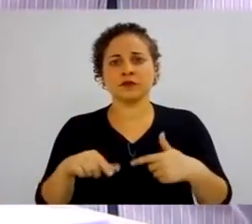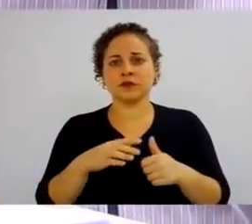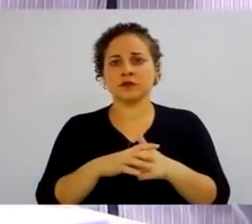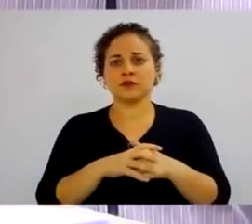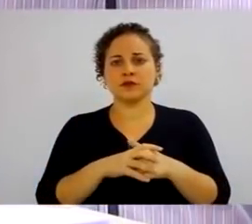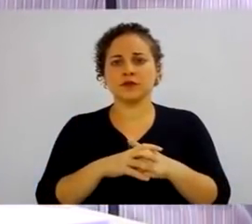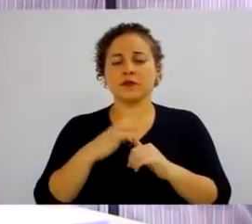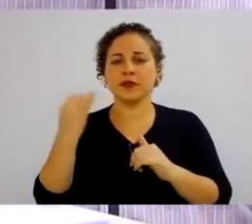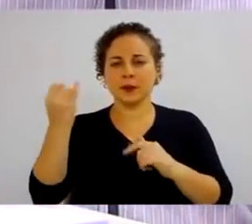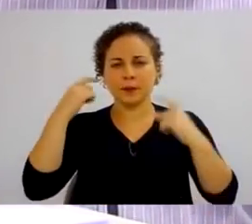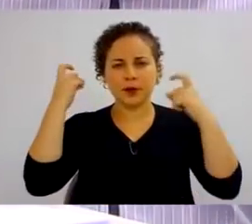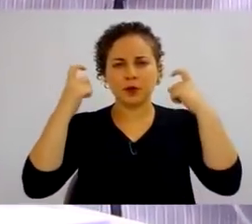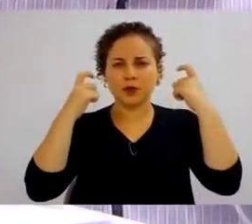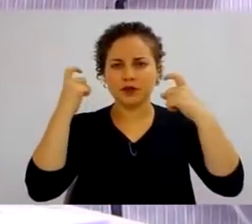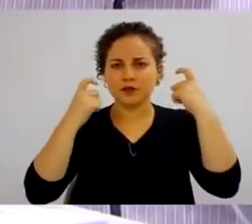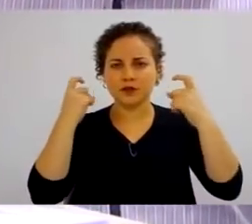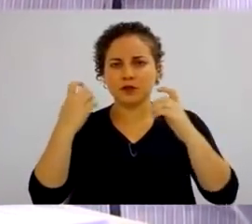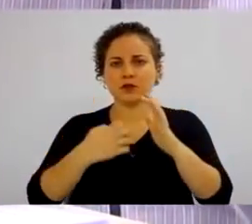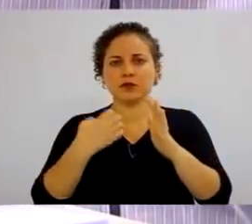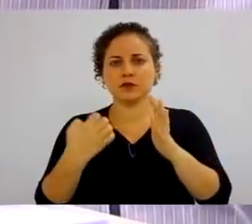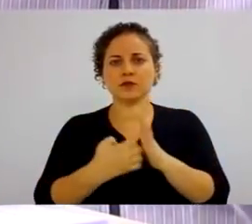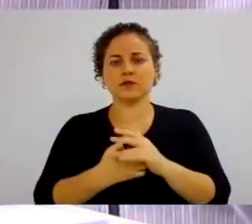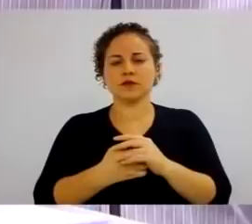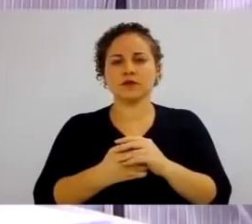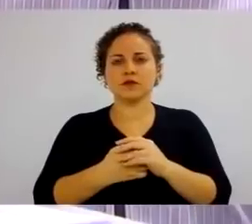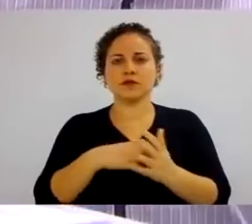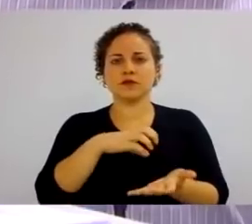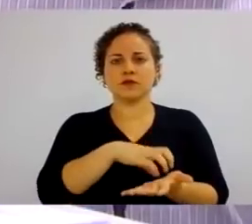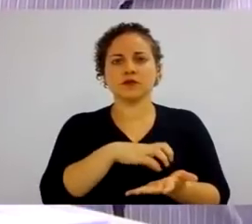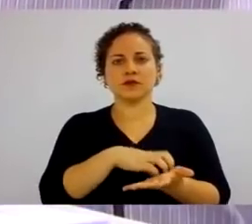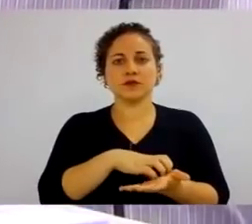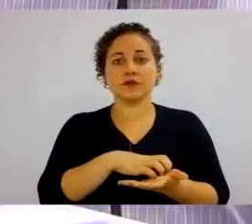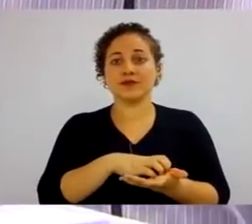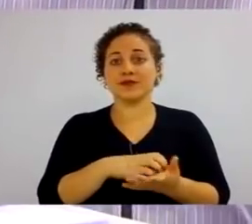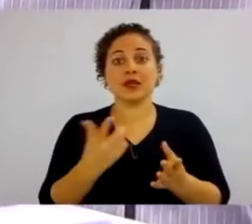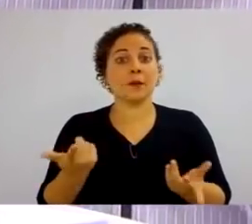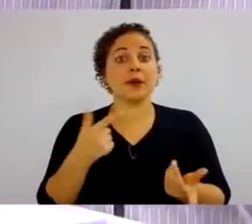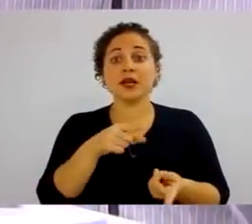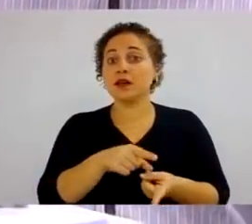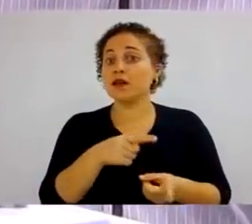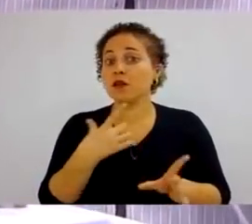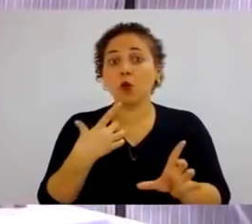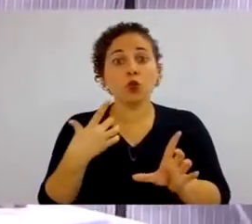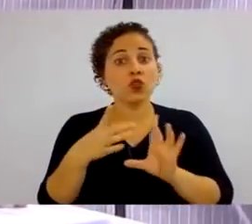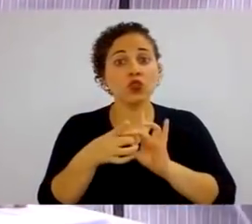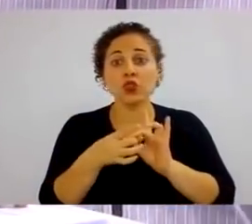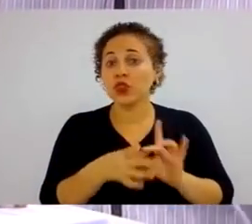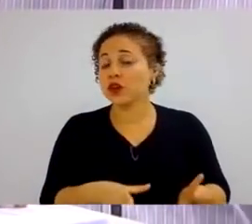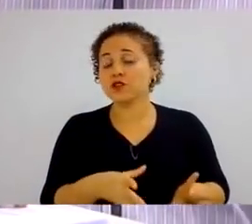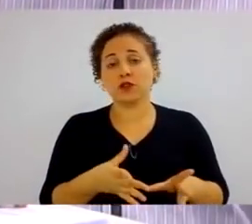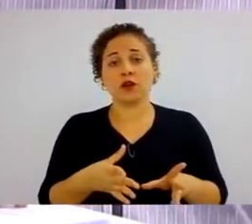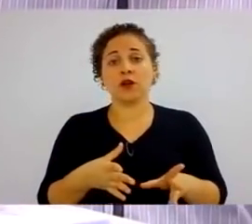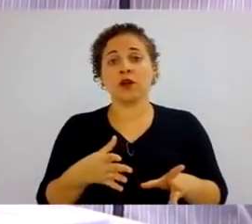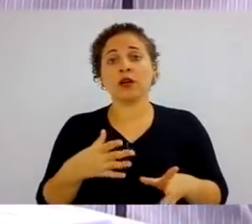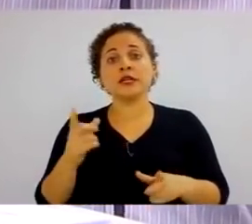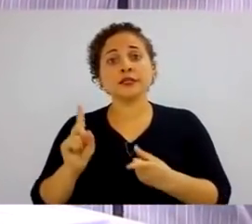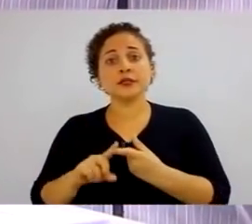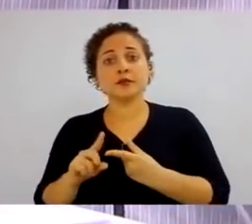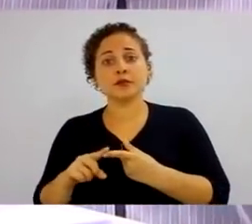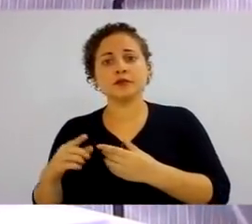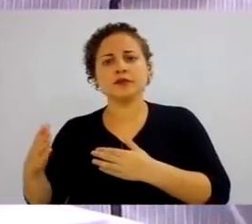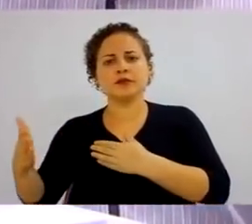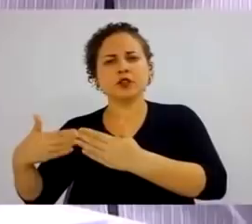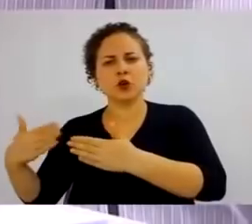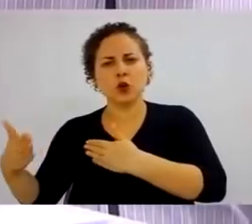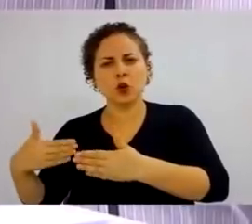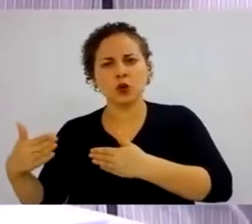preocupação da empresa para que o funcionário, ele não vá embora, até mesmo para o seu concorrente. E com